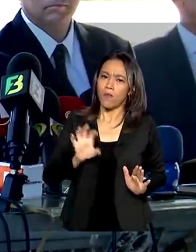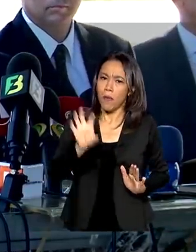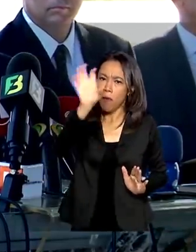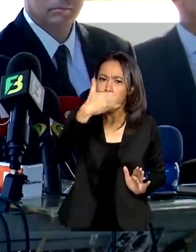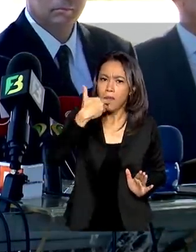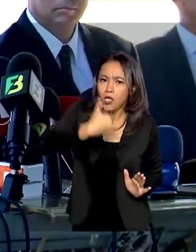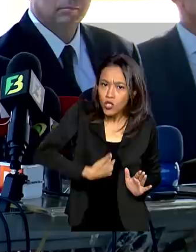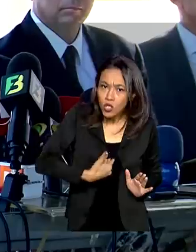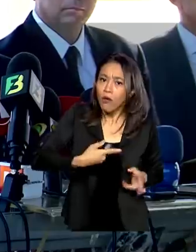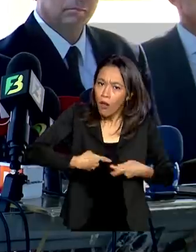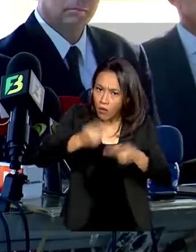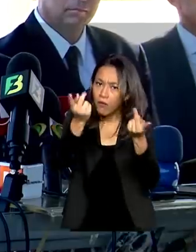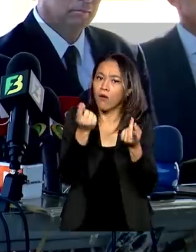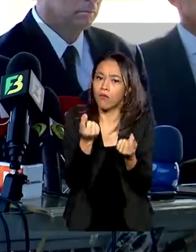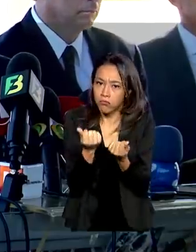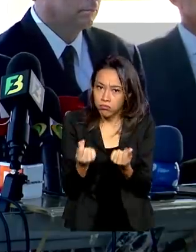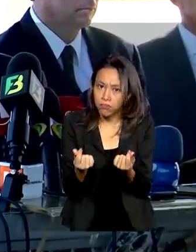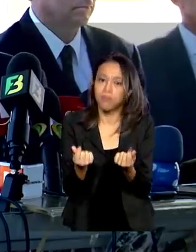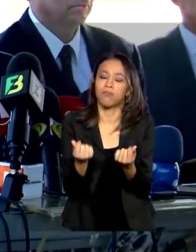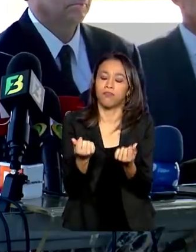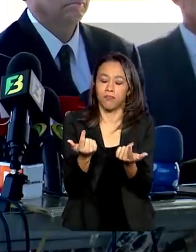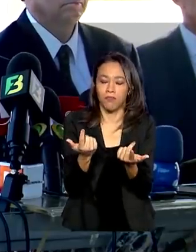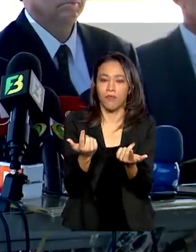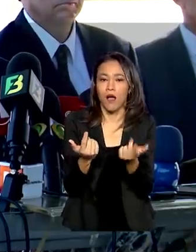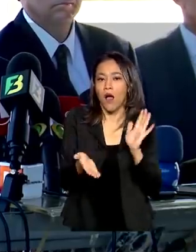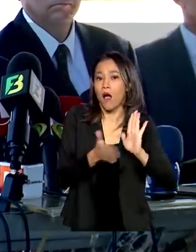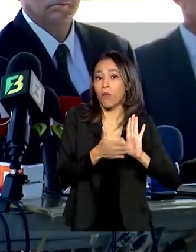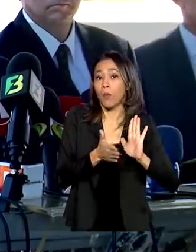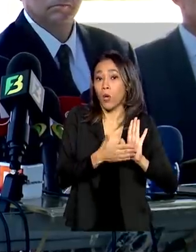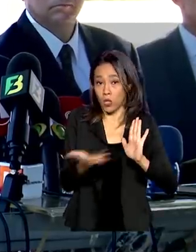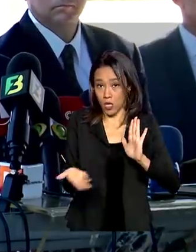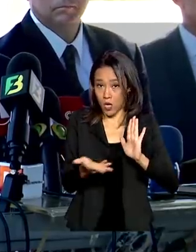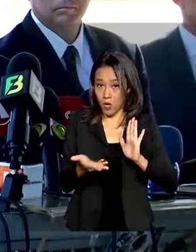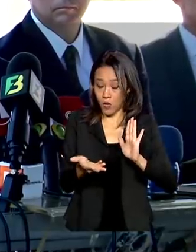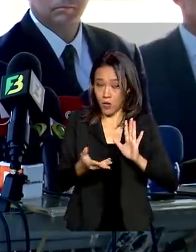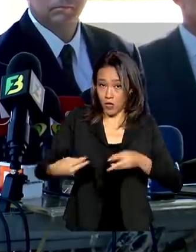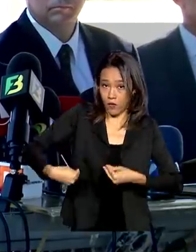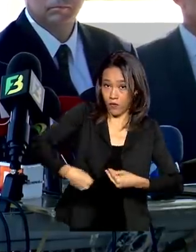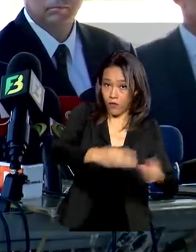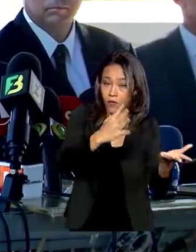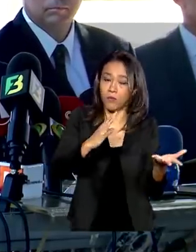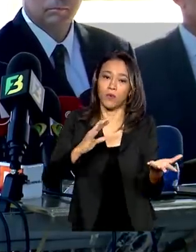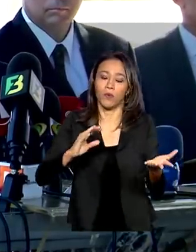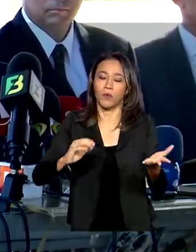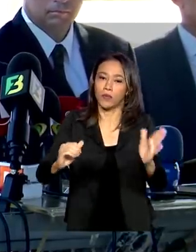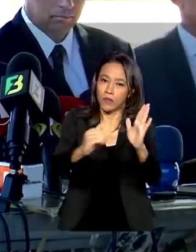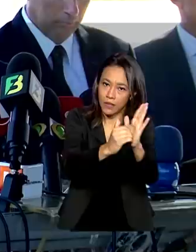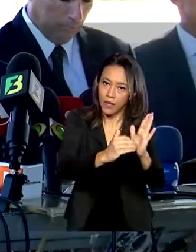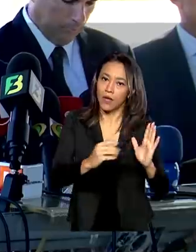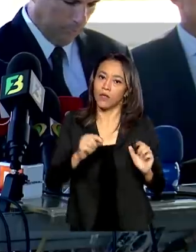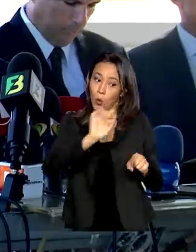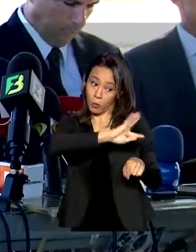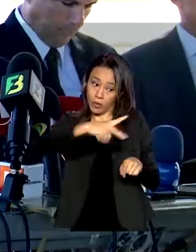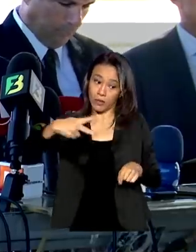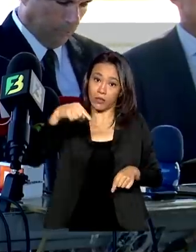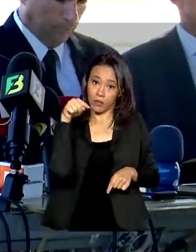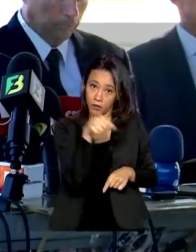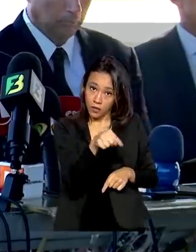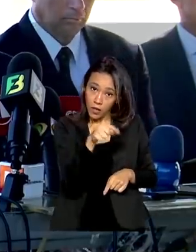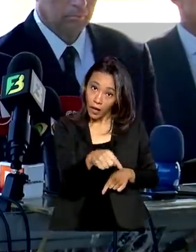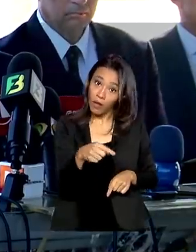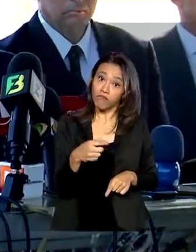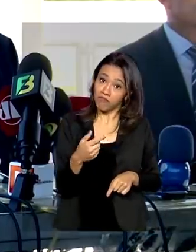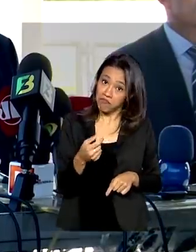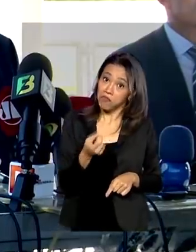mais recursos ainda. A proposta que está agora no Senado com o presidente Davi Alcolumbre é